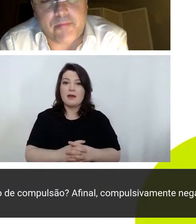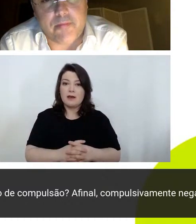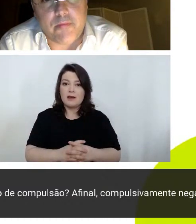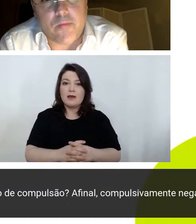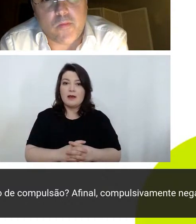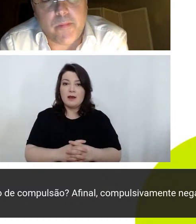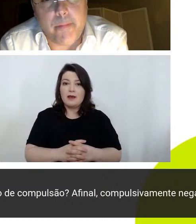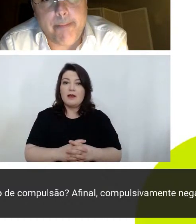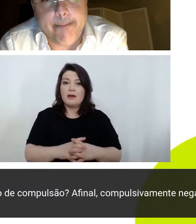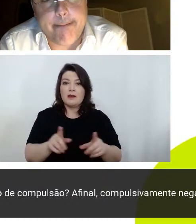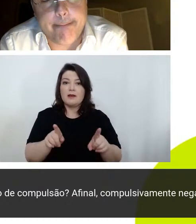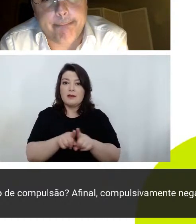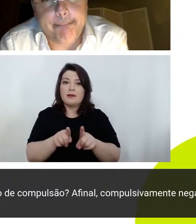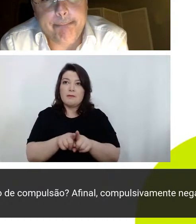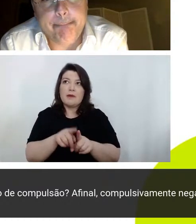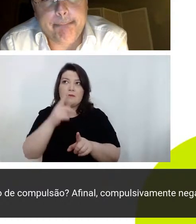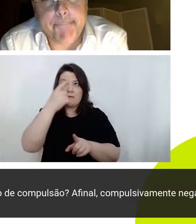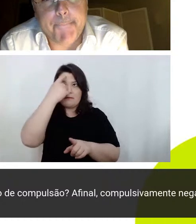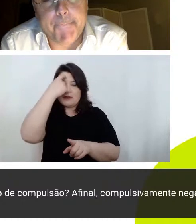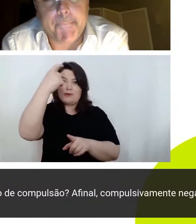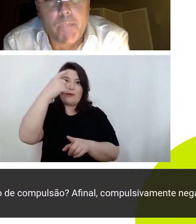bastante negada